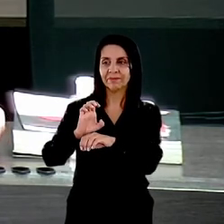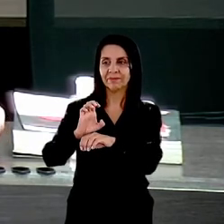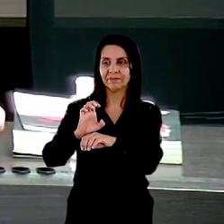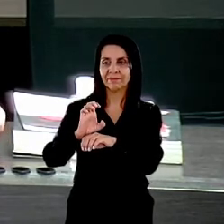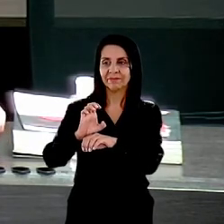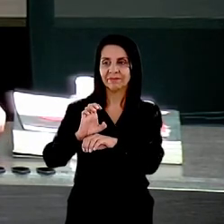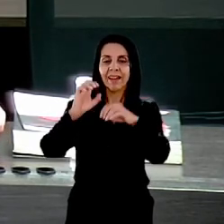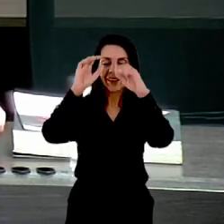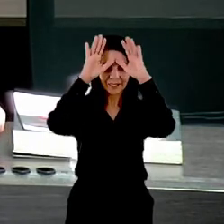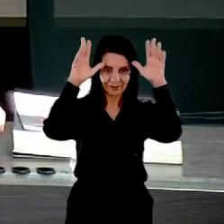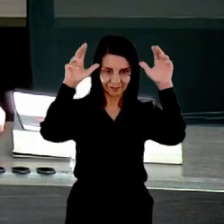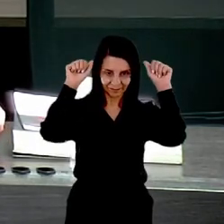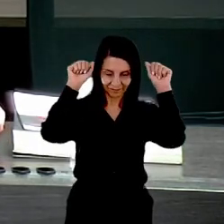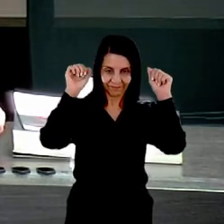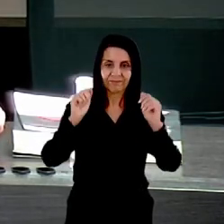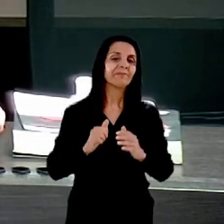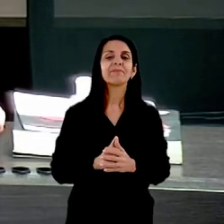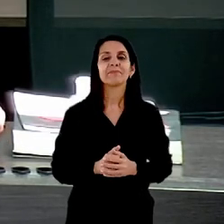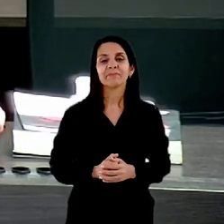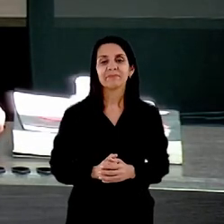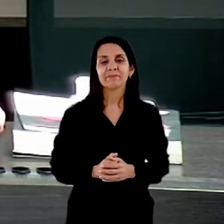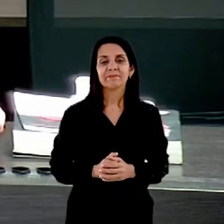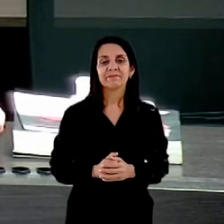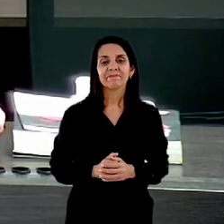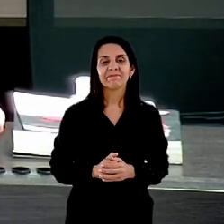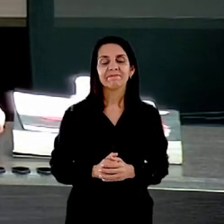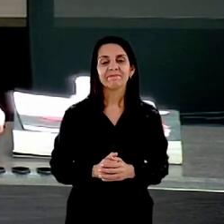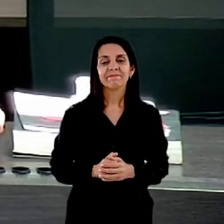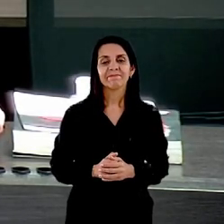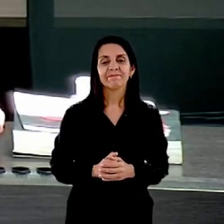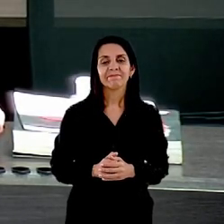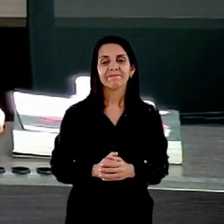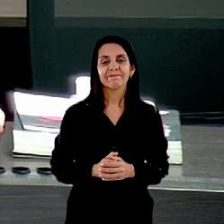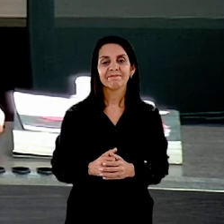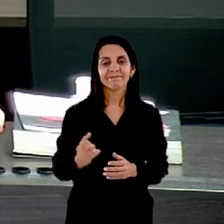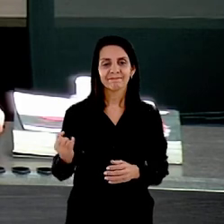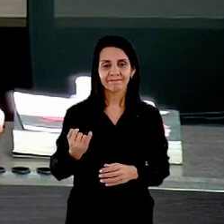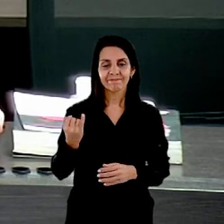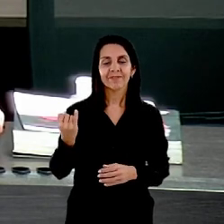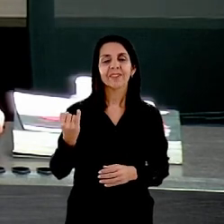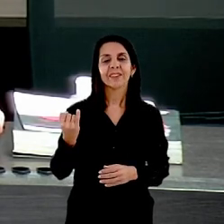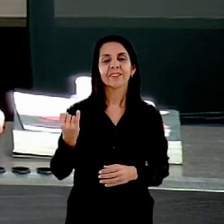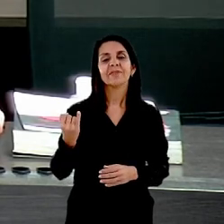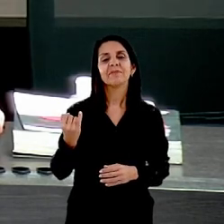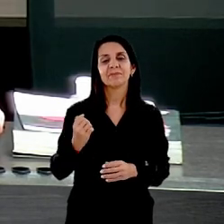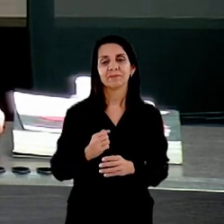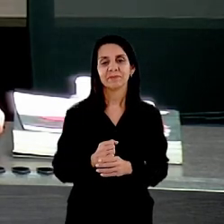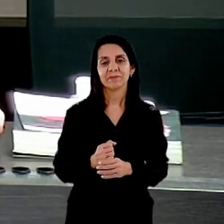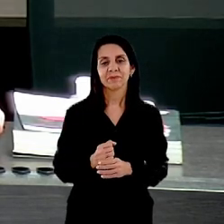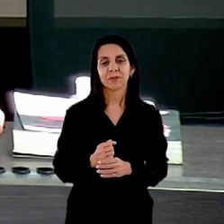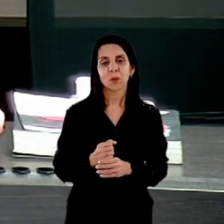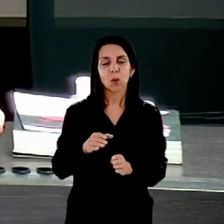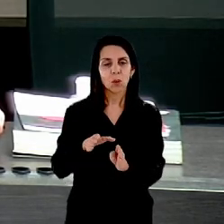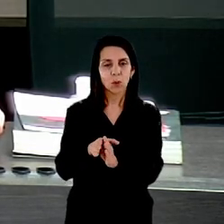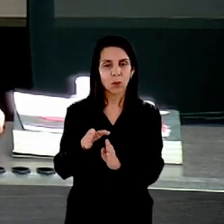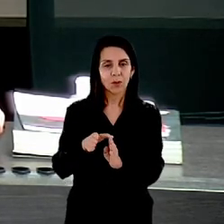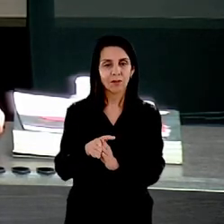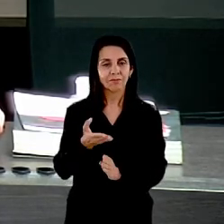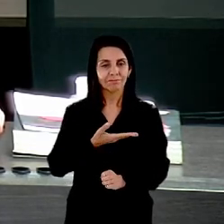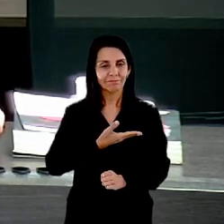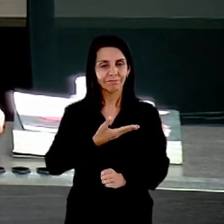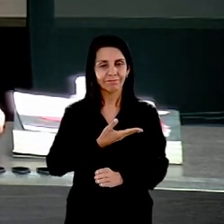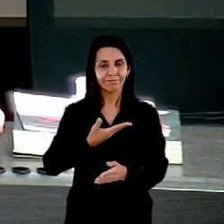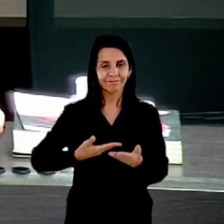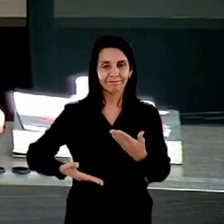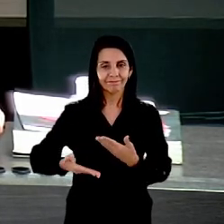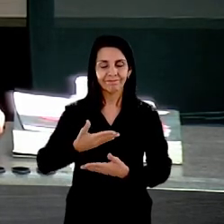representado pelo conselheiro Oswaldo não podemos deixar de mencioná-lo a corrigidoria foi citada aqui o conselheiro Oswaldo é um grande companheiro nosso